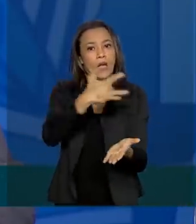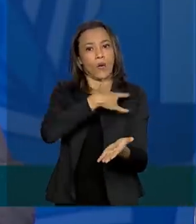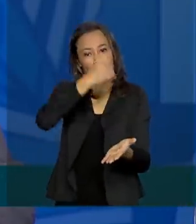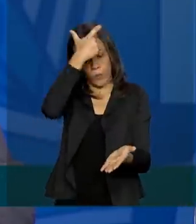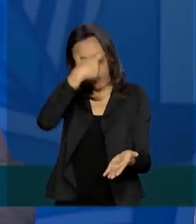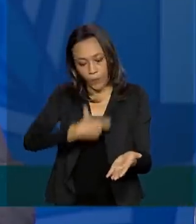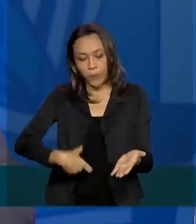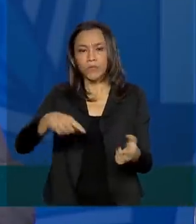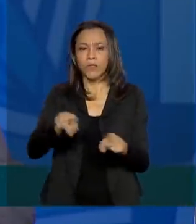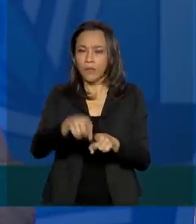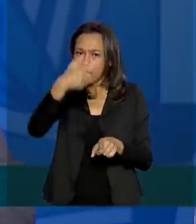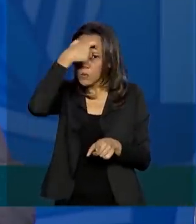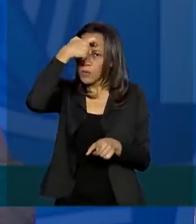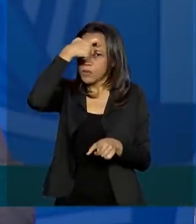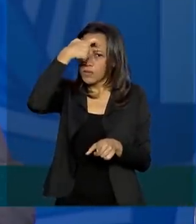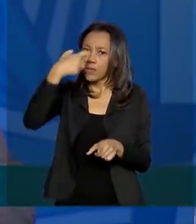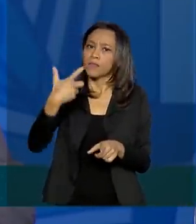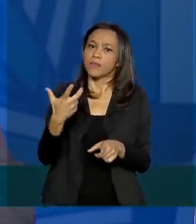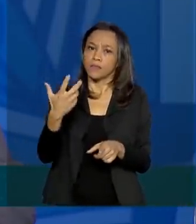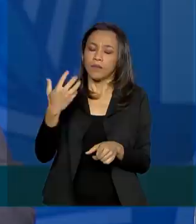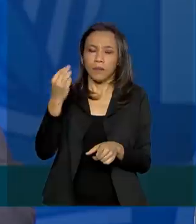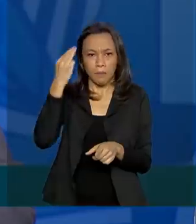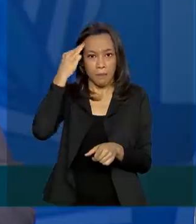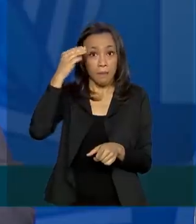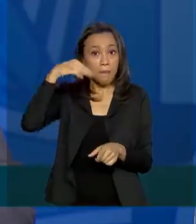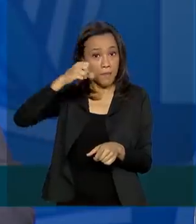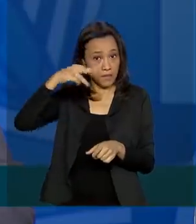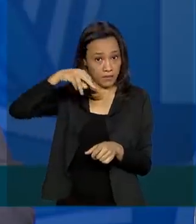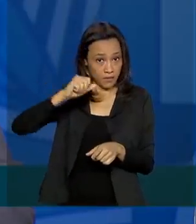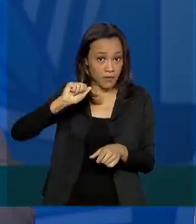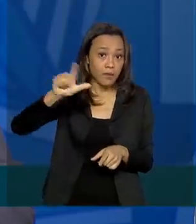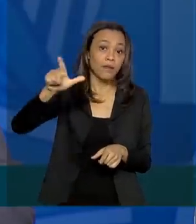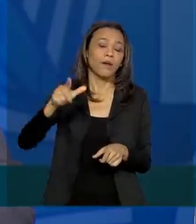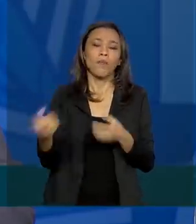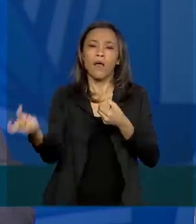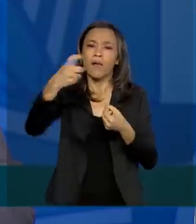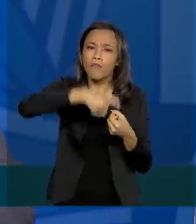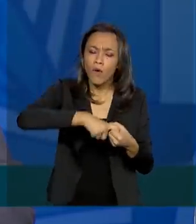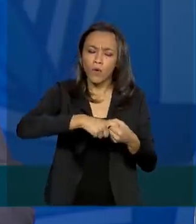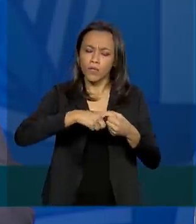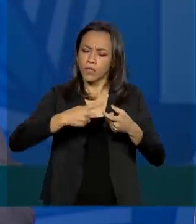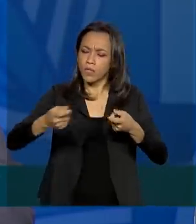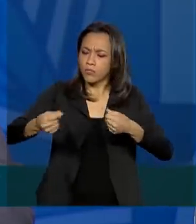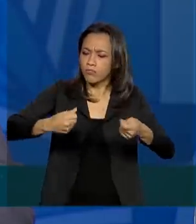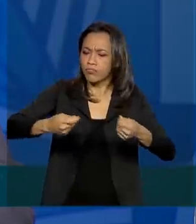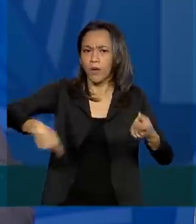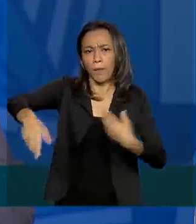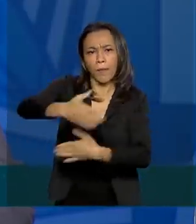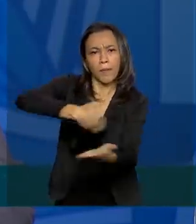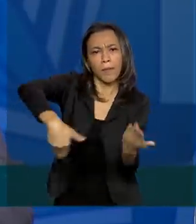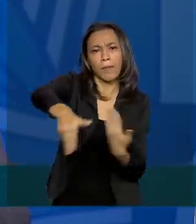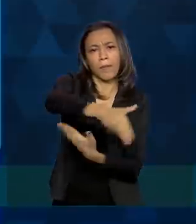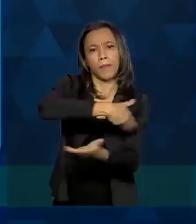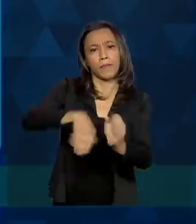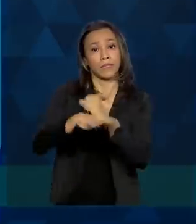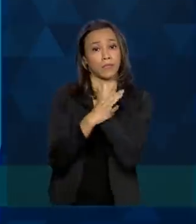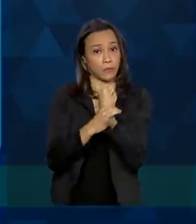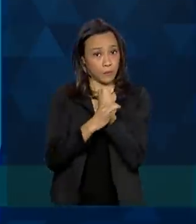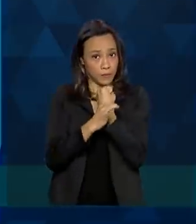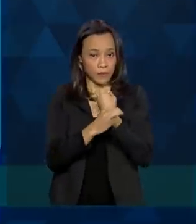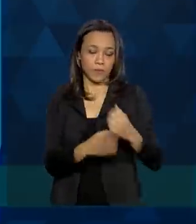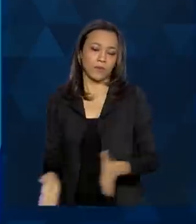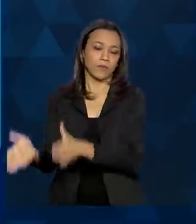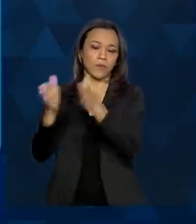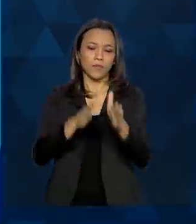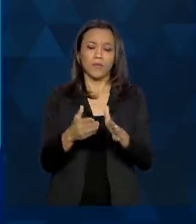de forma a contribuir com as ações para a retomada segura das atividades e o convívio social seguro. Do começo